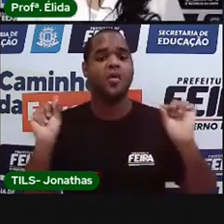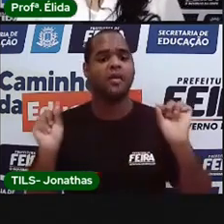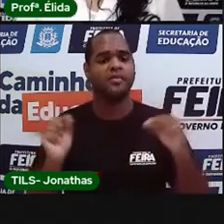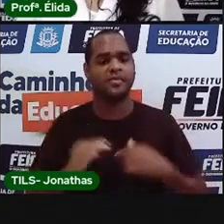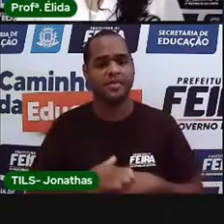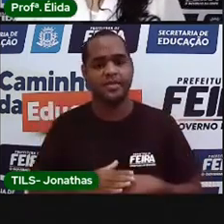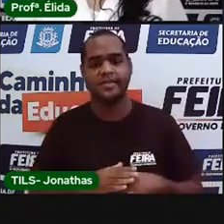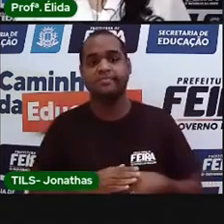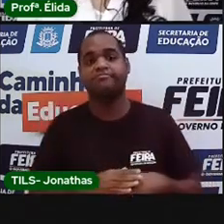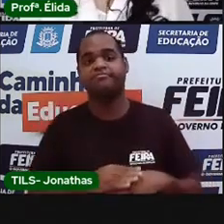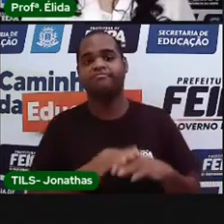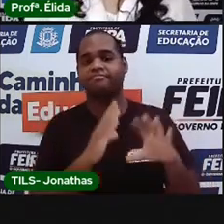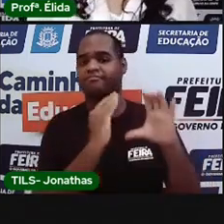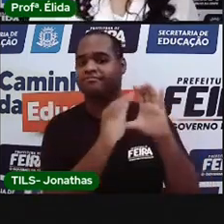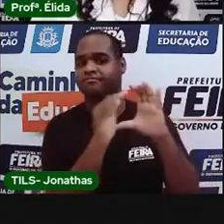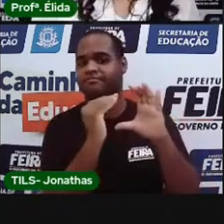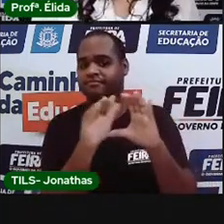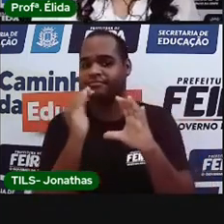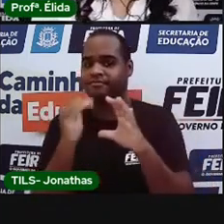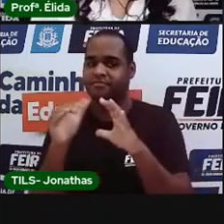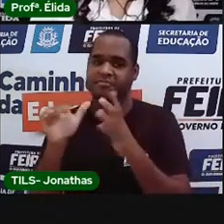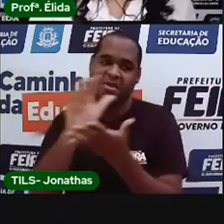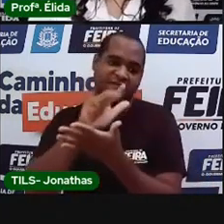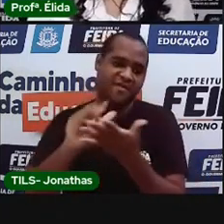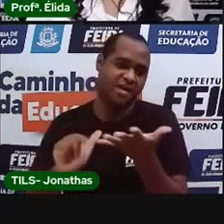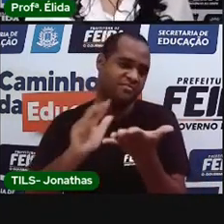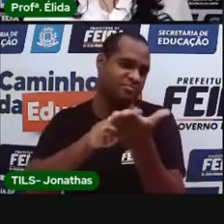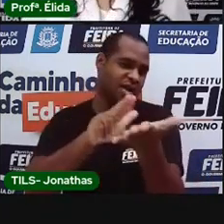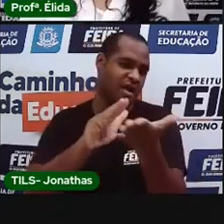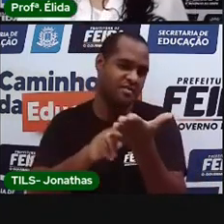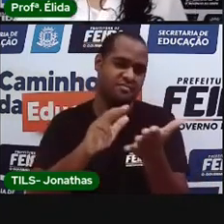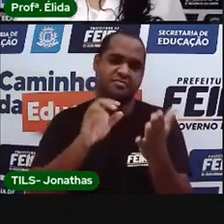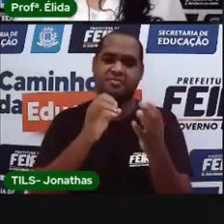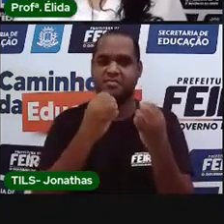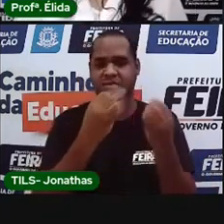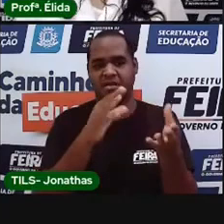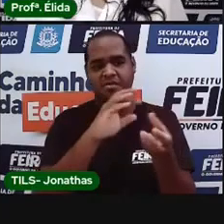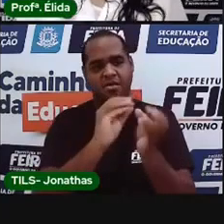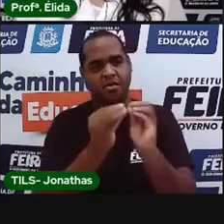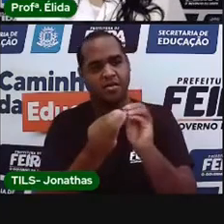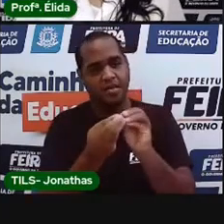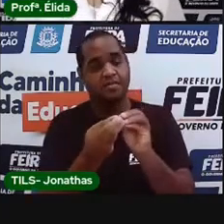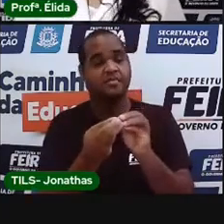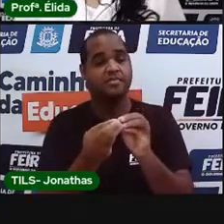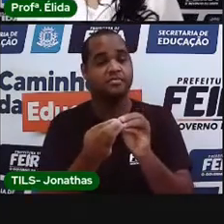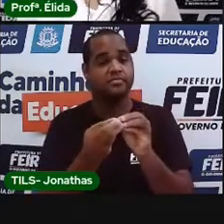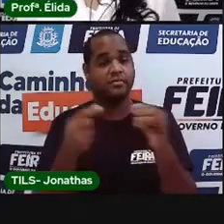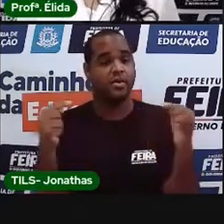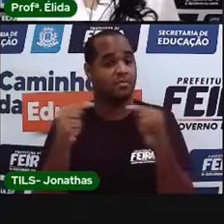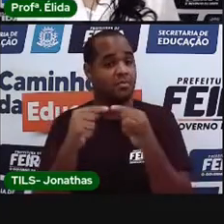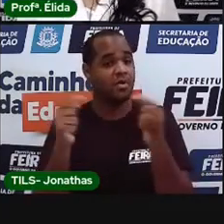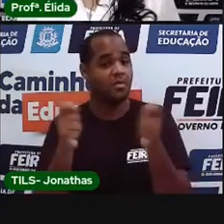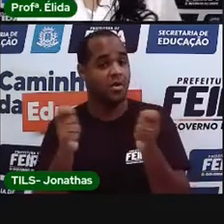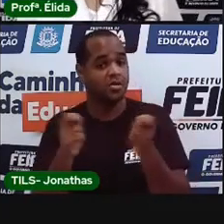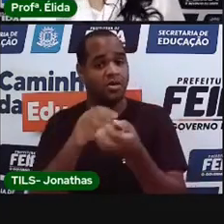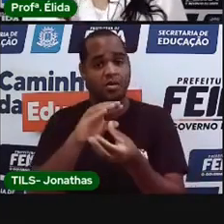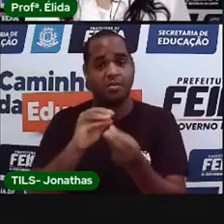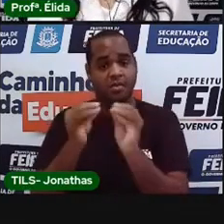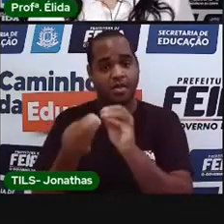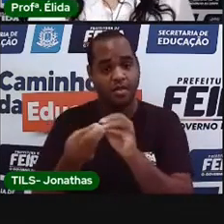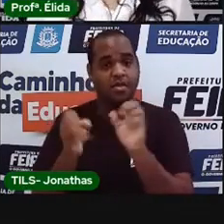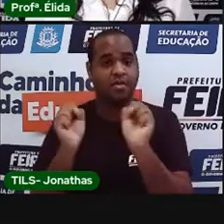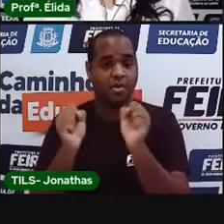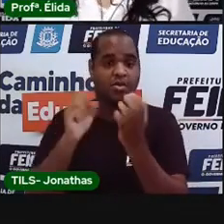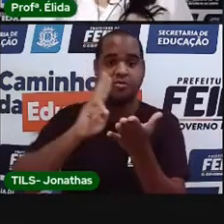Ele entrega correspondências. E correspondências podem ser o bilhete,